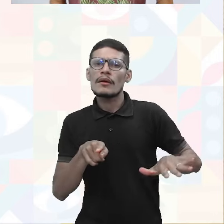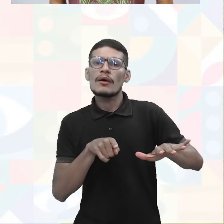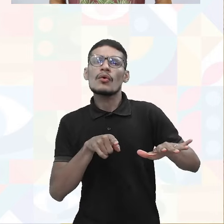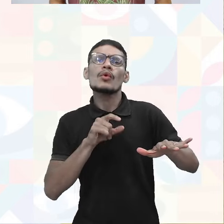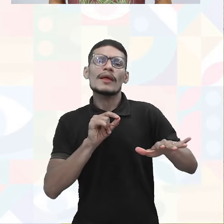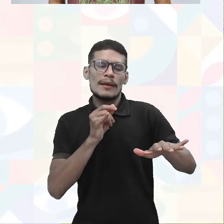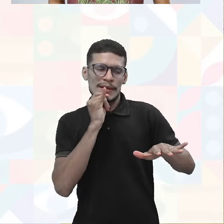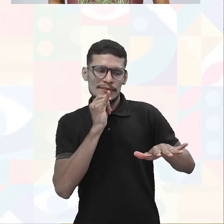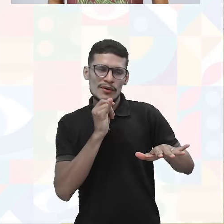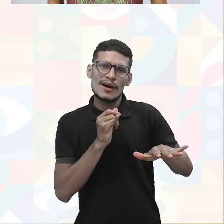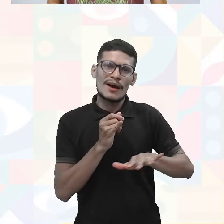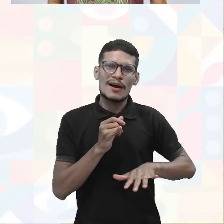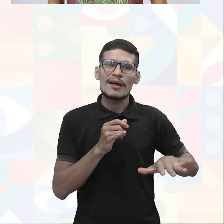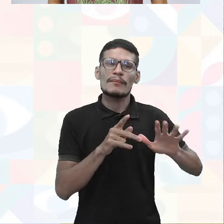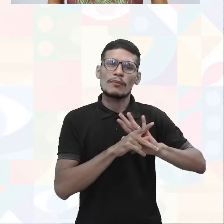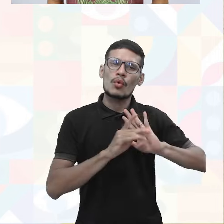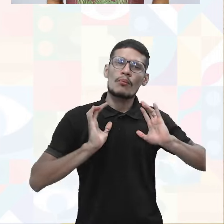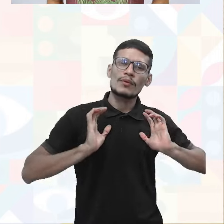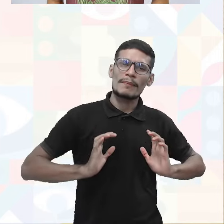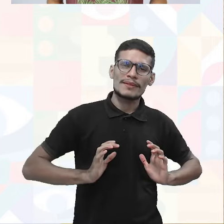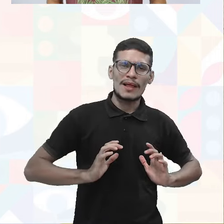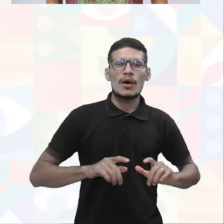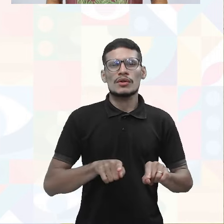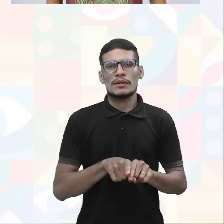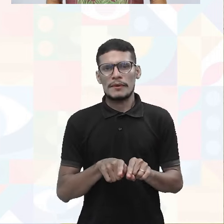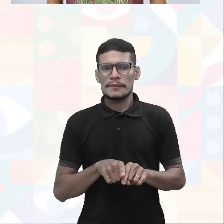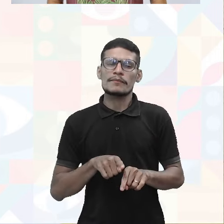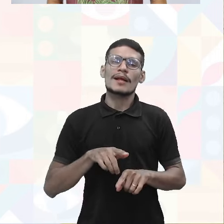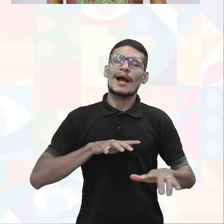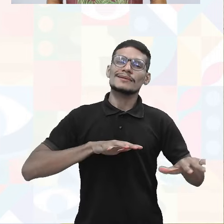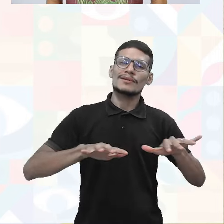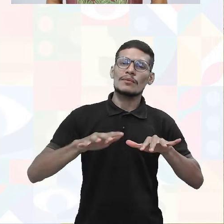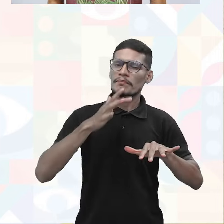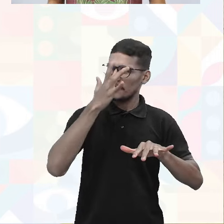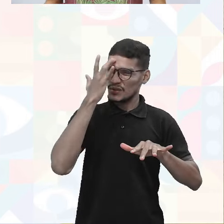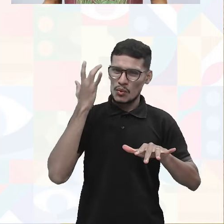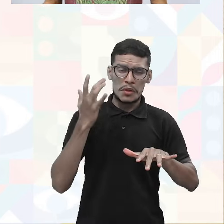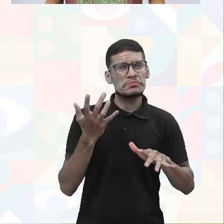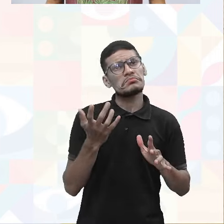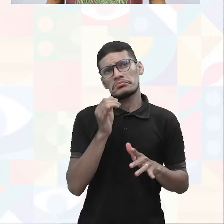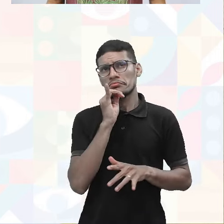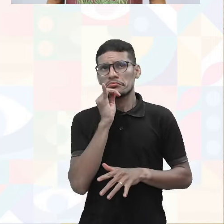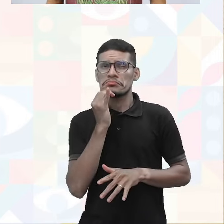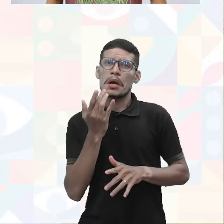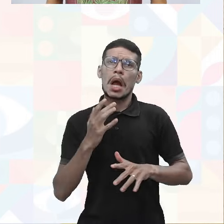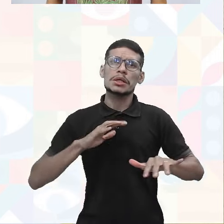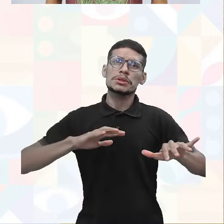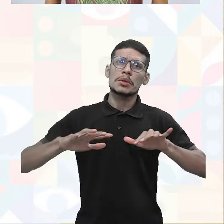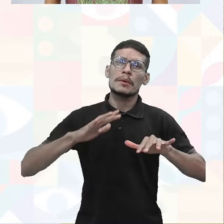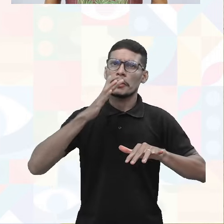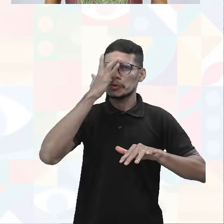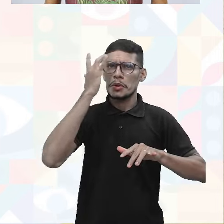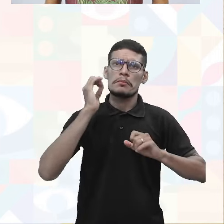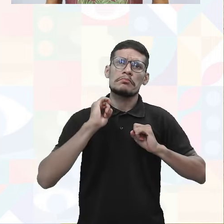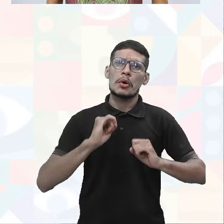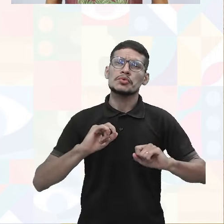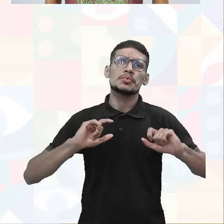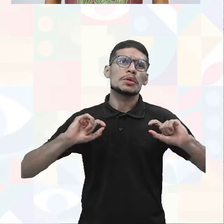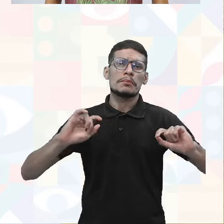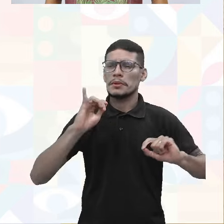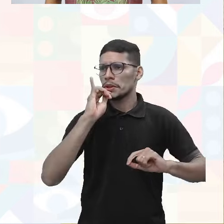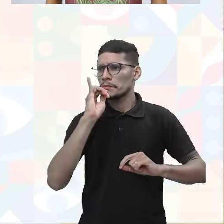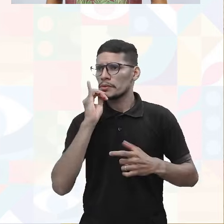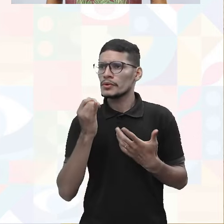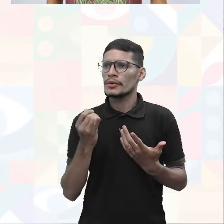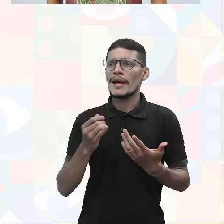ao quê? A ver essa parte comportamental, essa parte das ações da pessoa, querendo ou não, as ações das pessoas muitas das vezes são determinantes para que